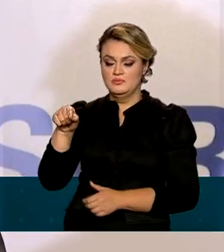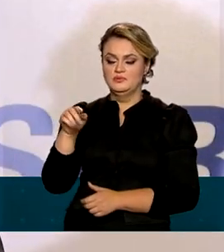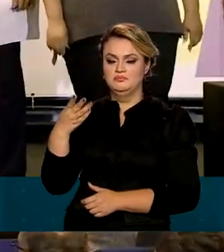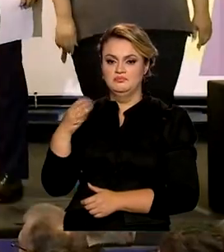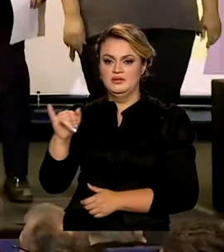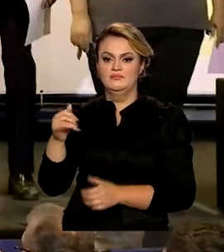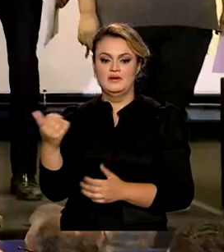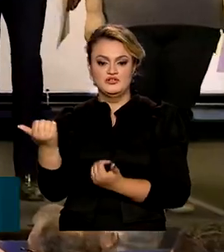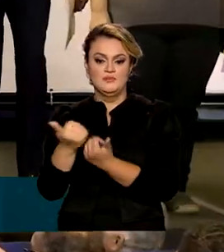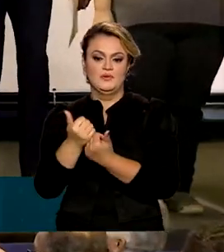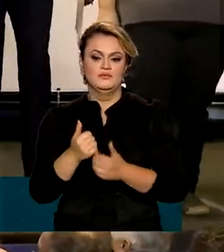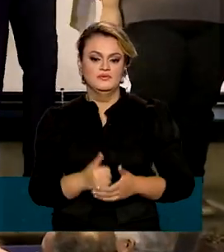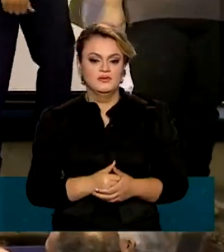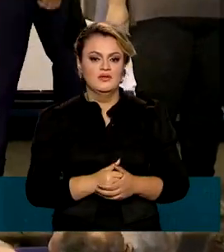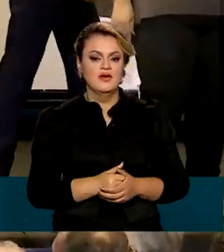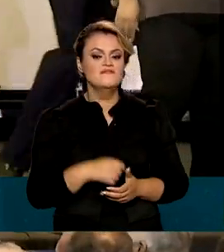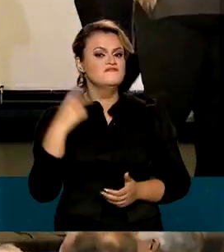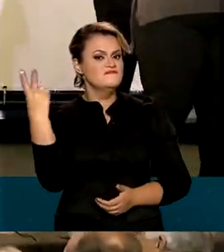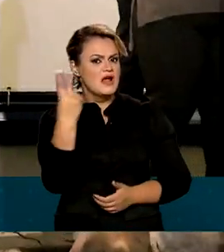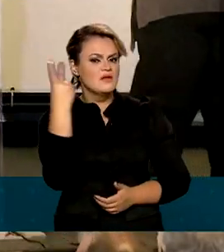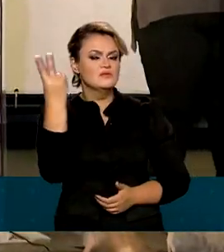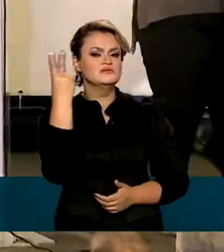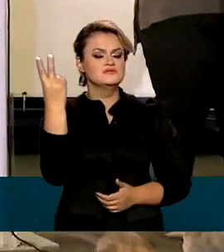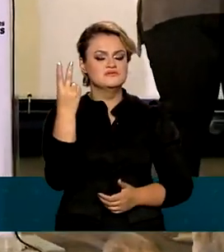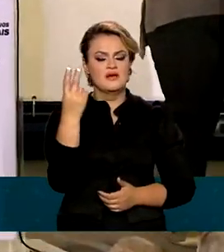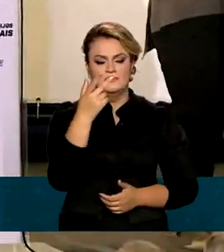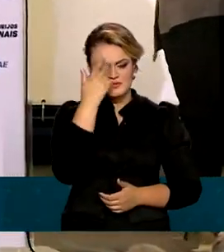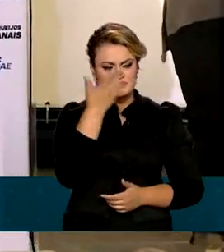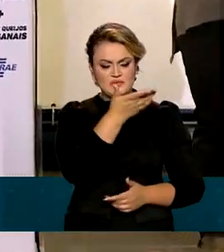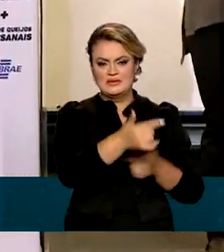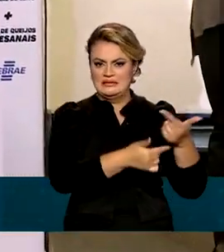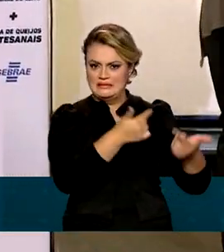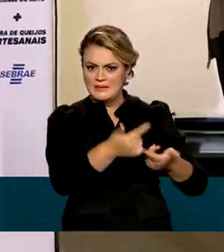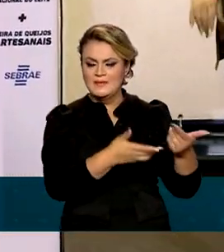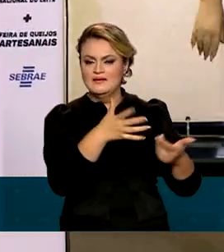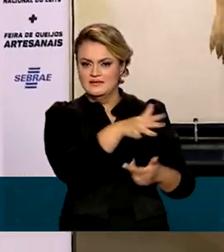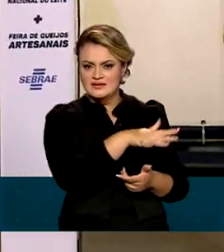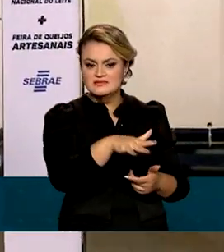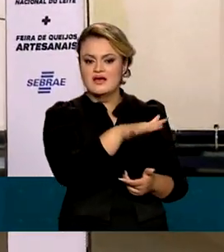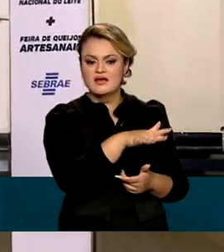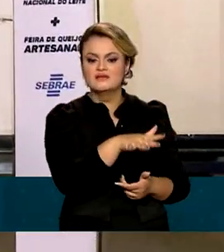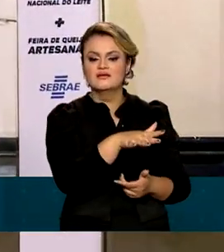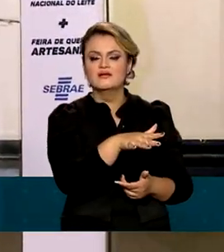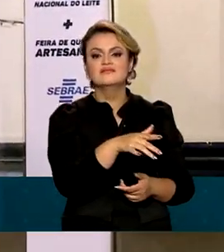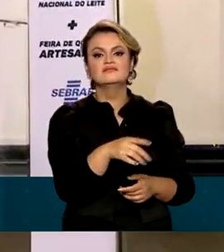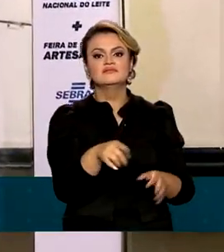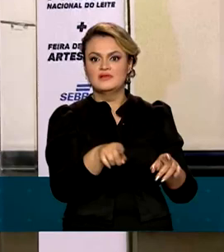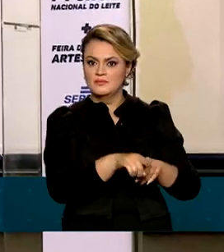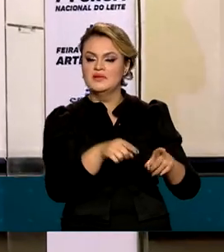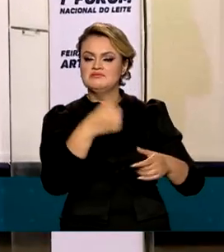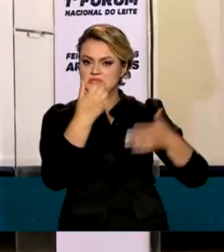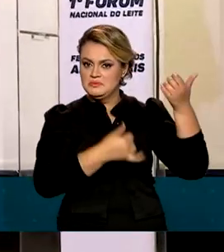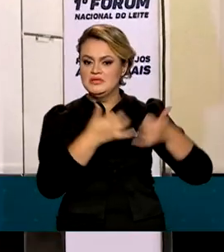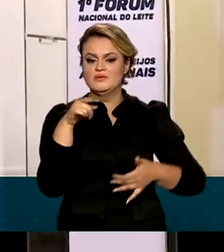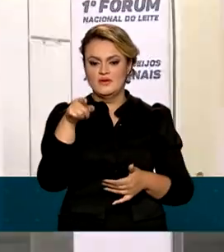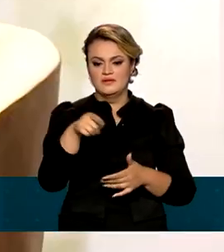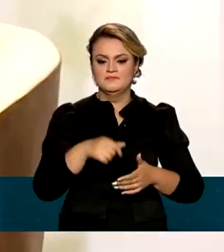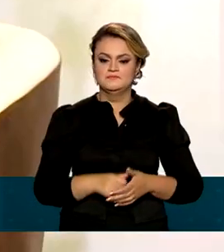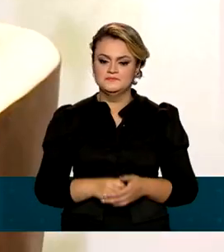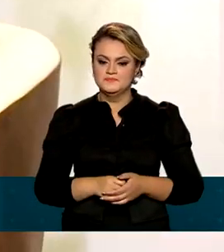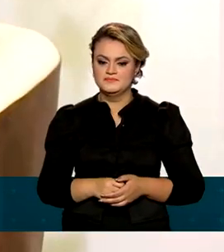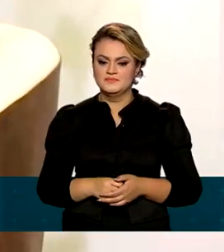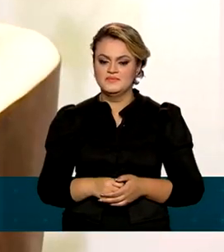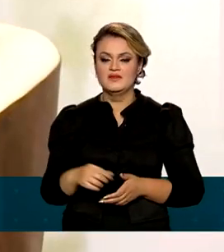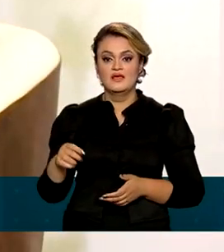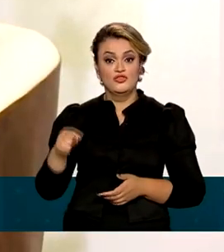custeio. Formas de valorizar o produtor que preserva o meio ambiente também foram debatidas durante o fórum. Então